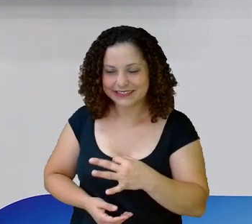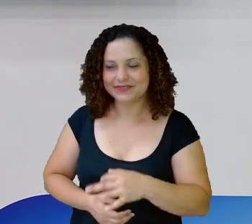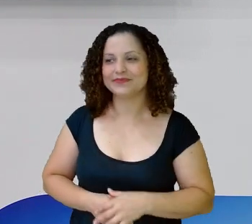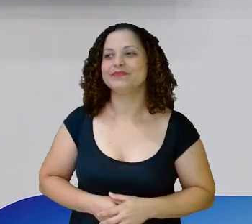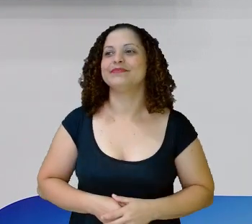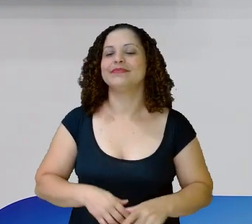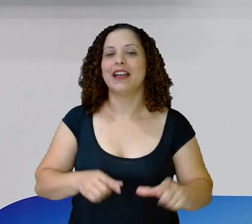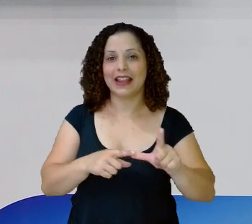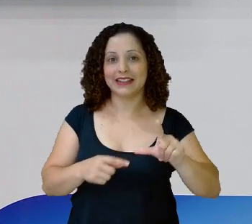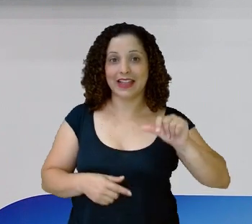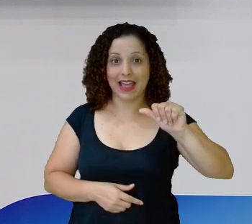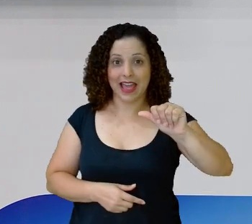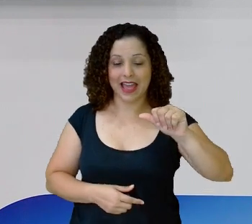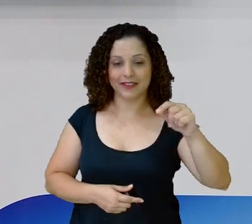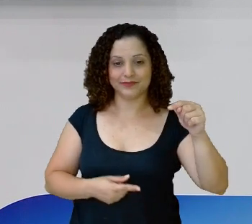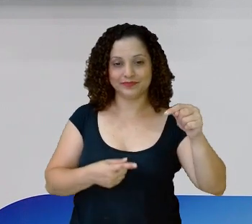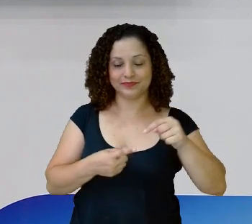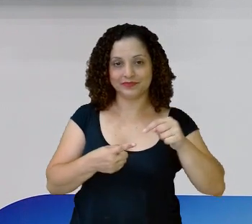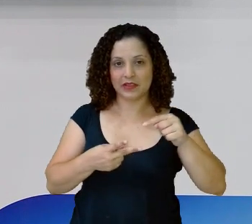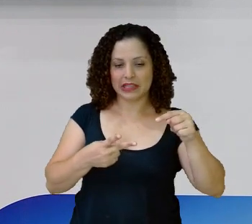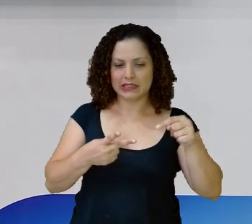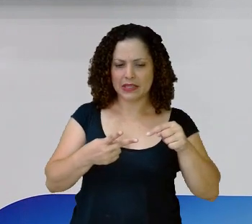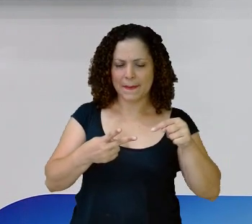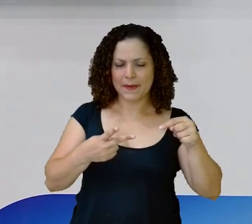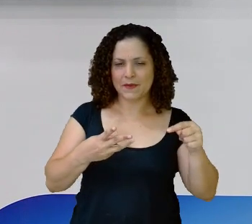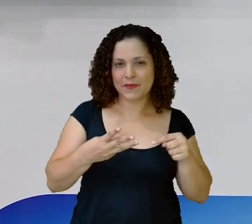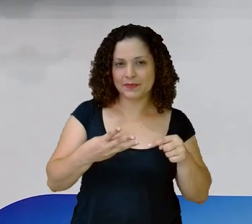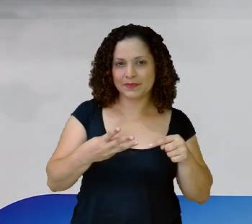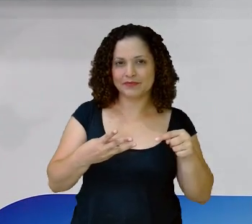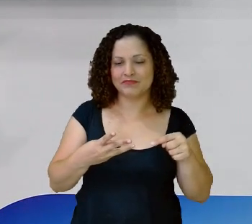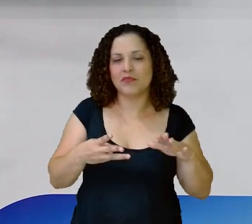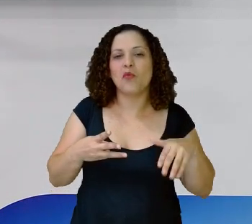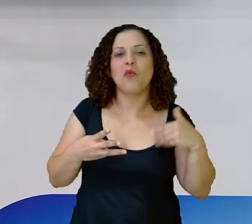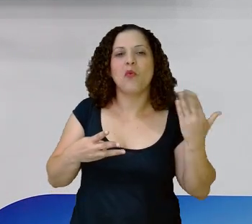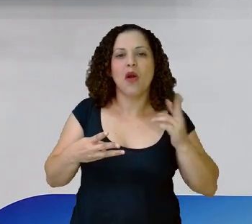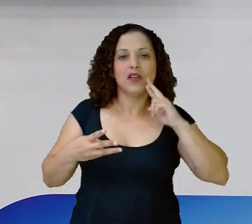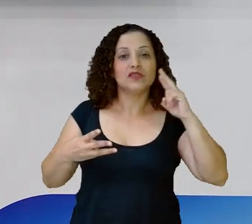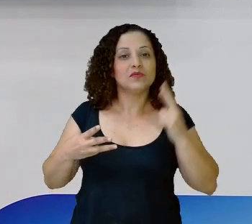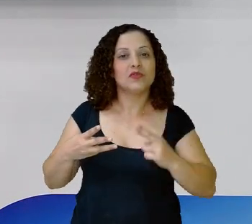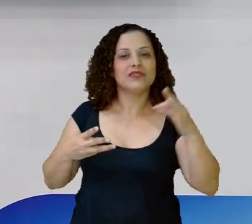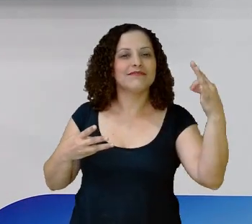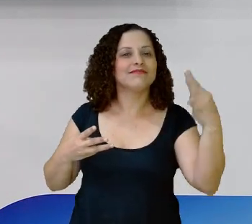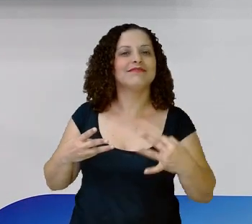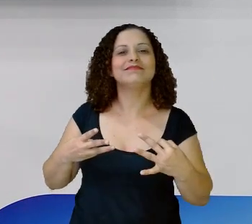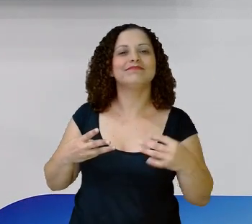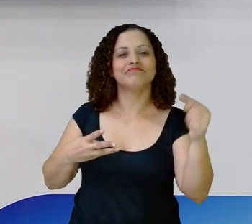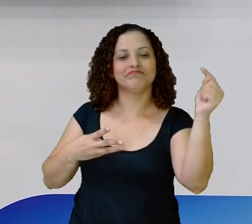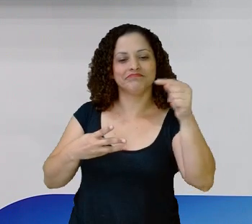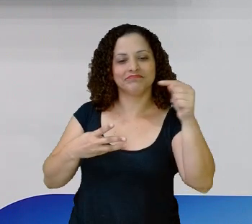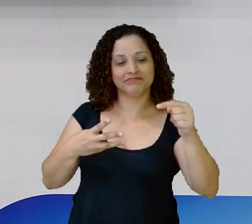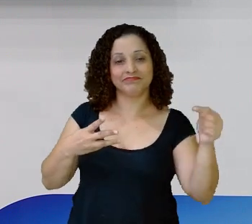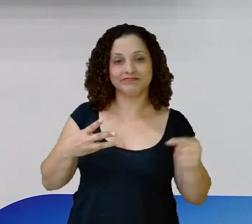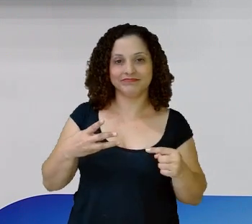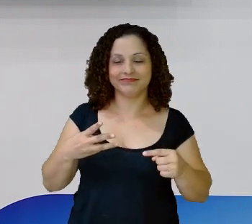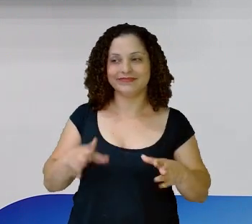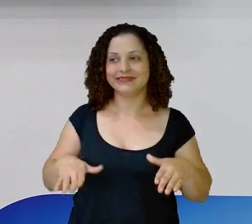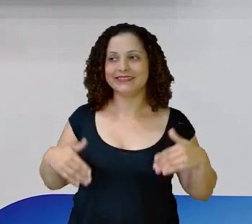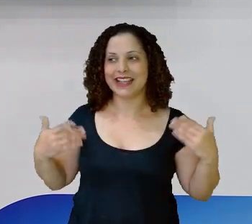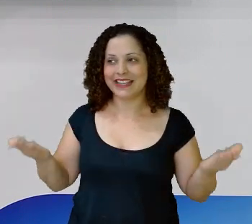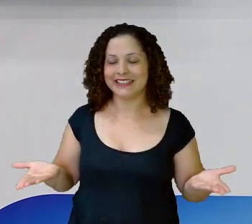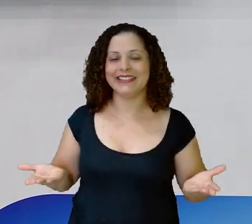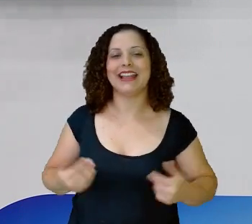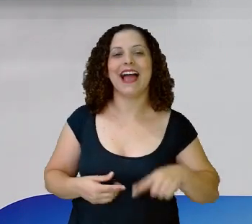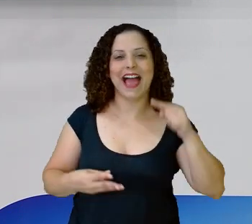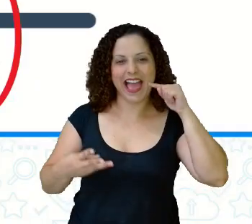Letra A 100 Letra B 200 Ou letra B 300 Confere isso para